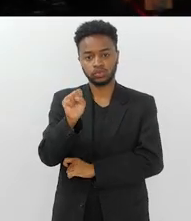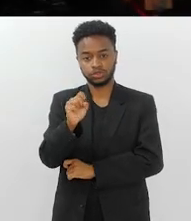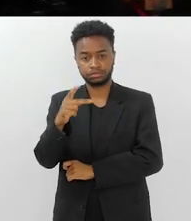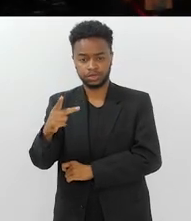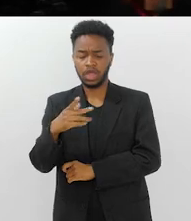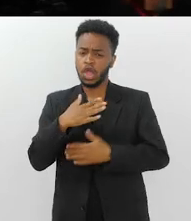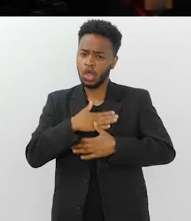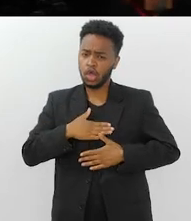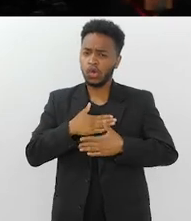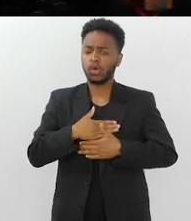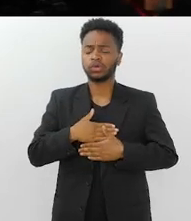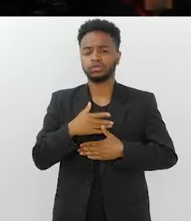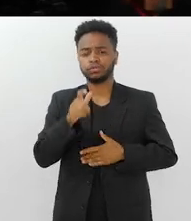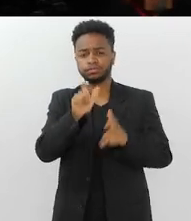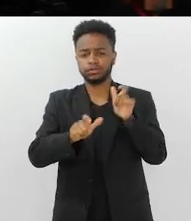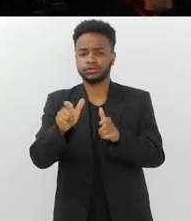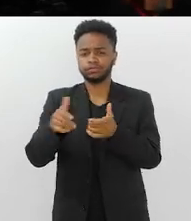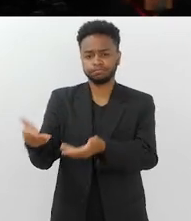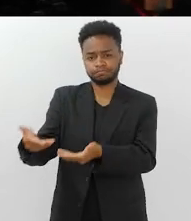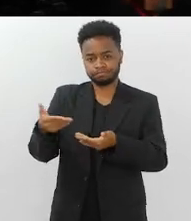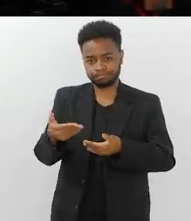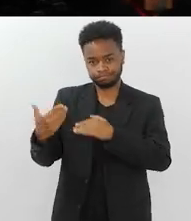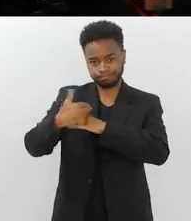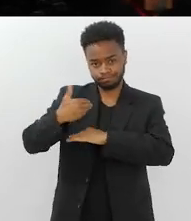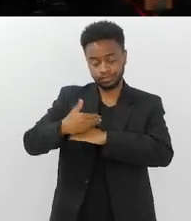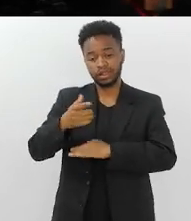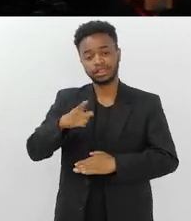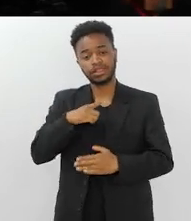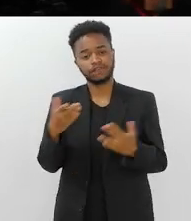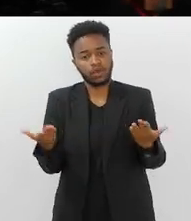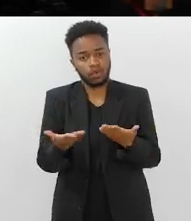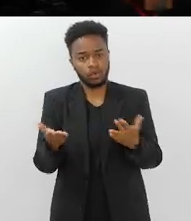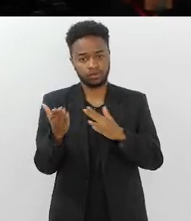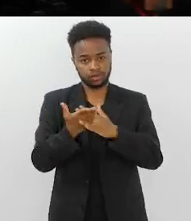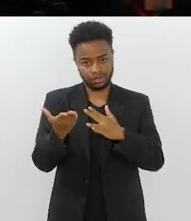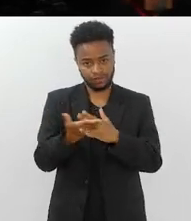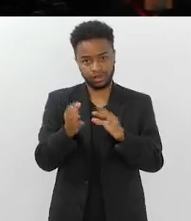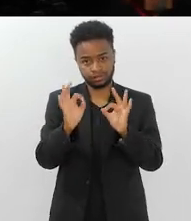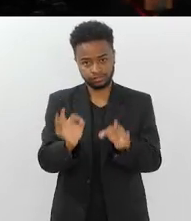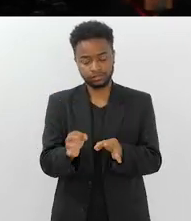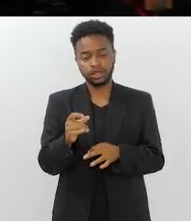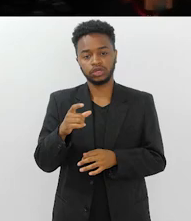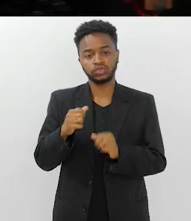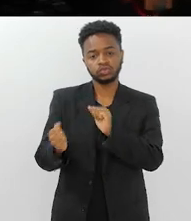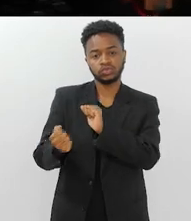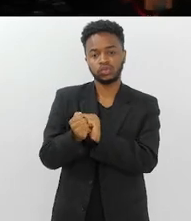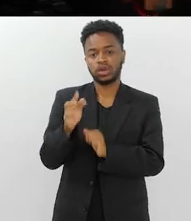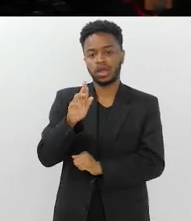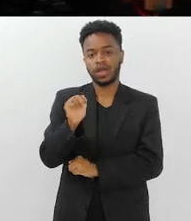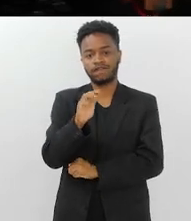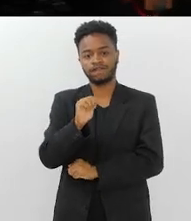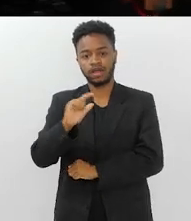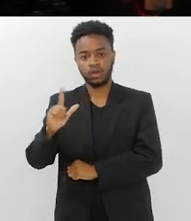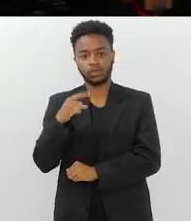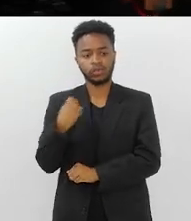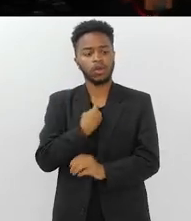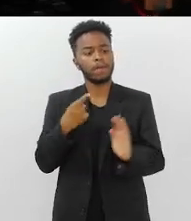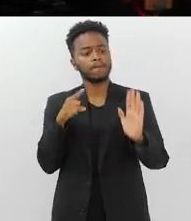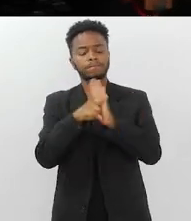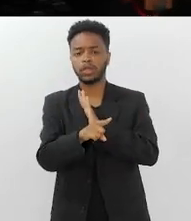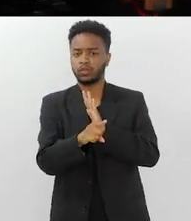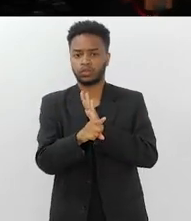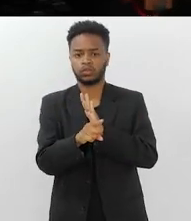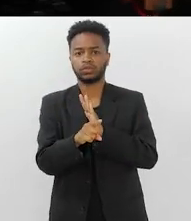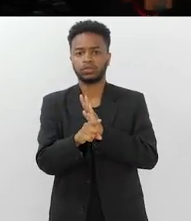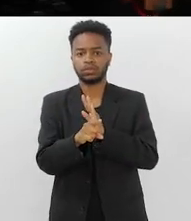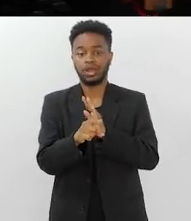o programa está cheio de gente dessa forma. E nós fomos para esse breve intervalo com o doutor Rafael. O o senhor...